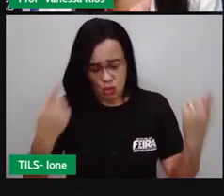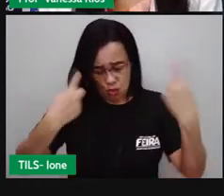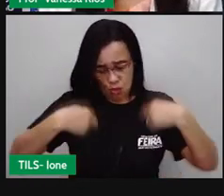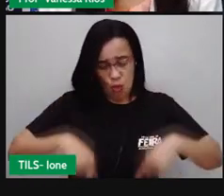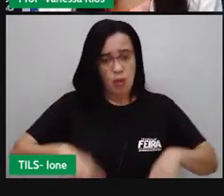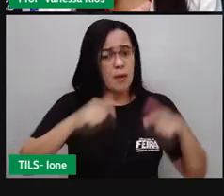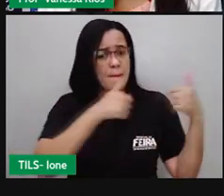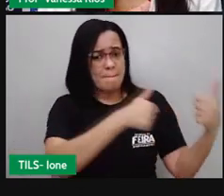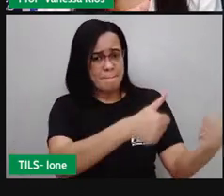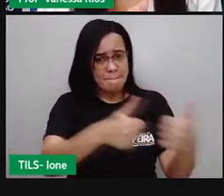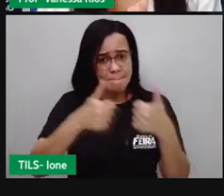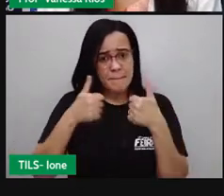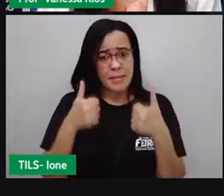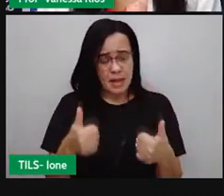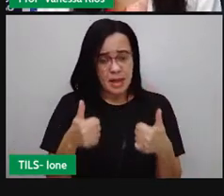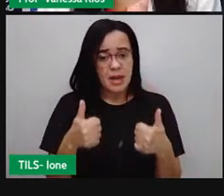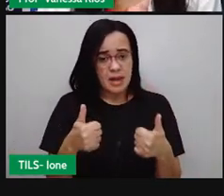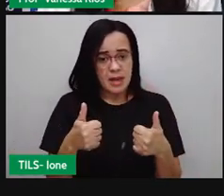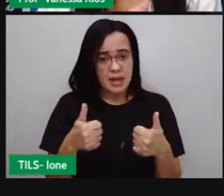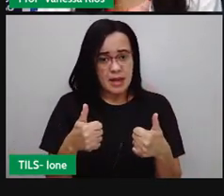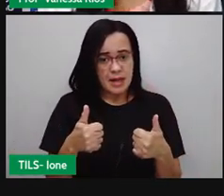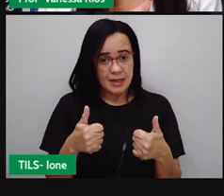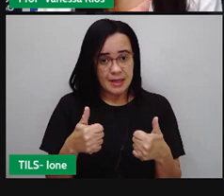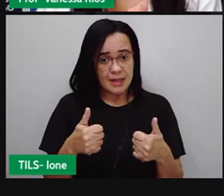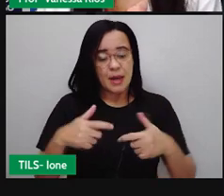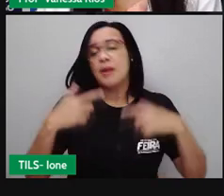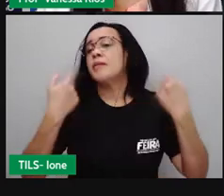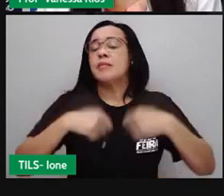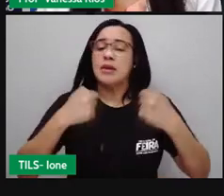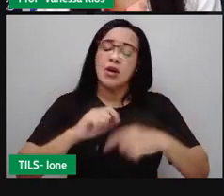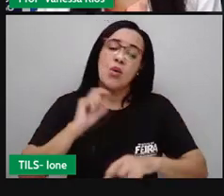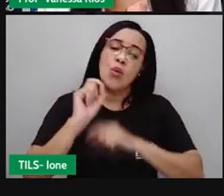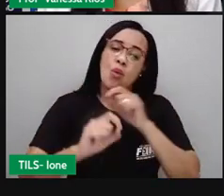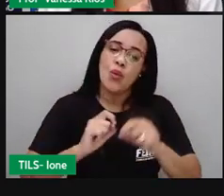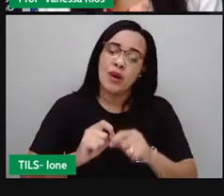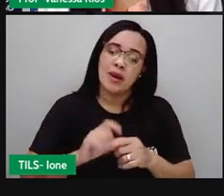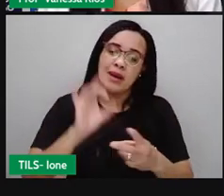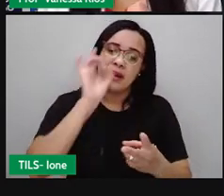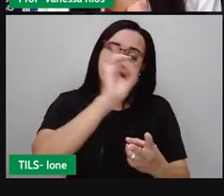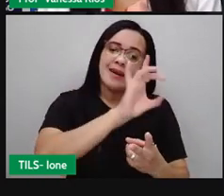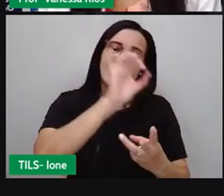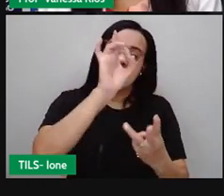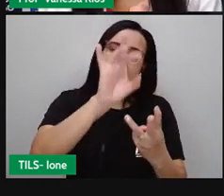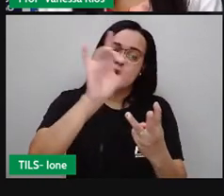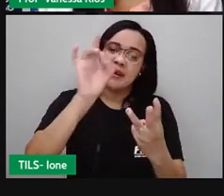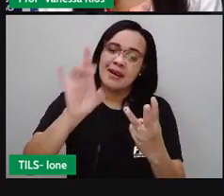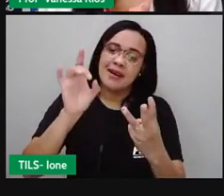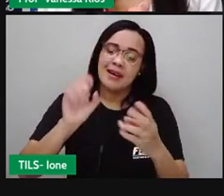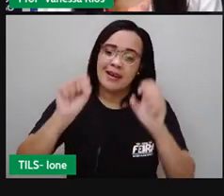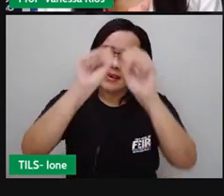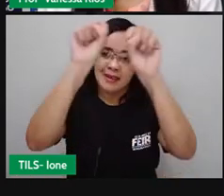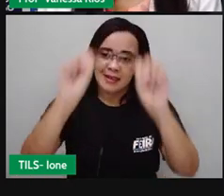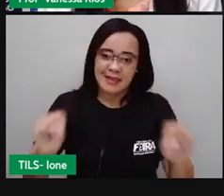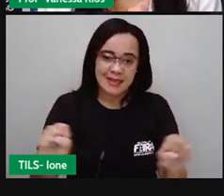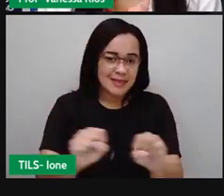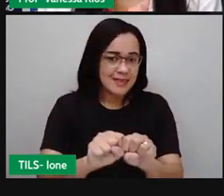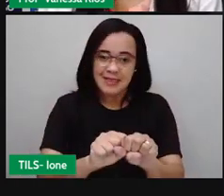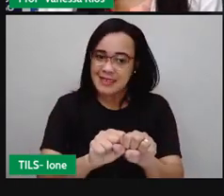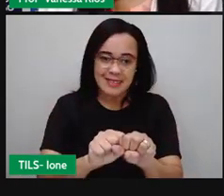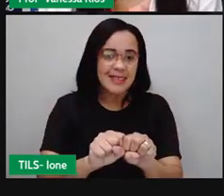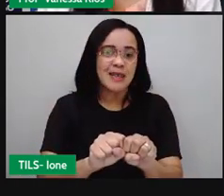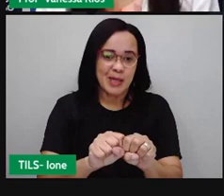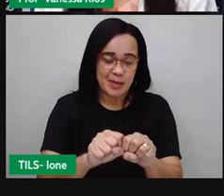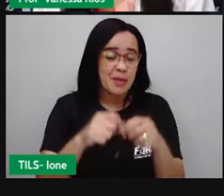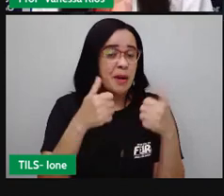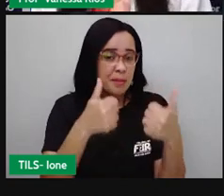cada órgão, de cada sistema, fazer a sua função, exercer a sua função de forma adequada.